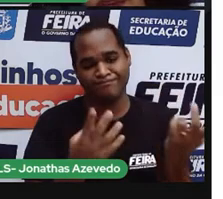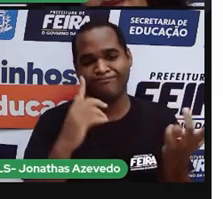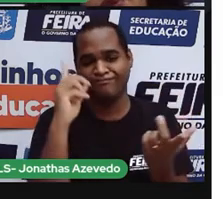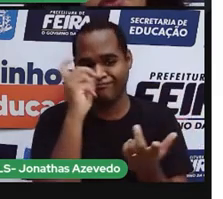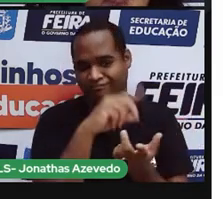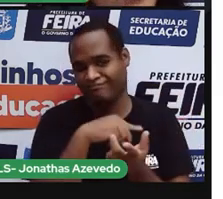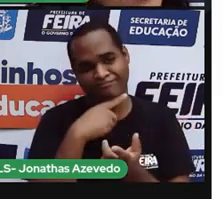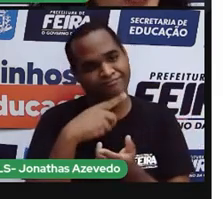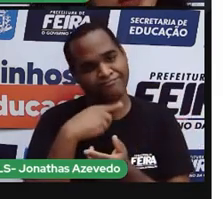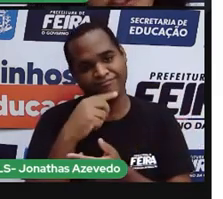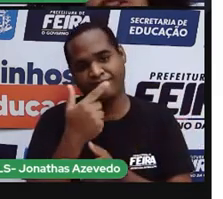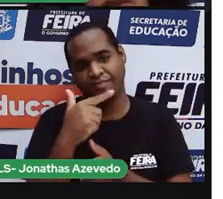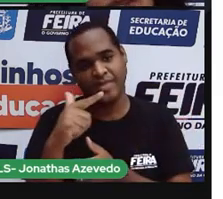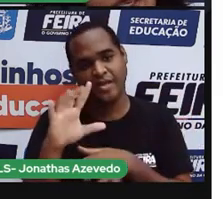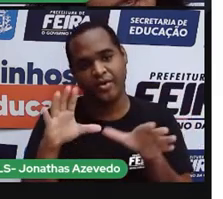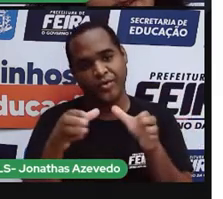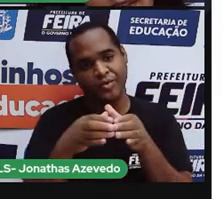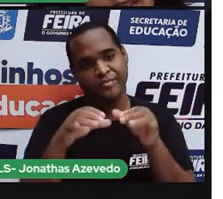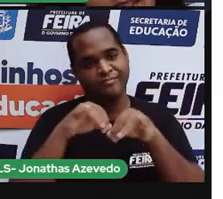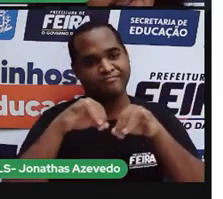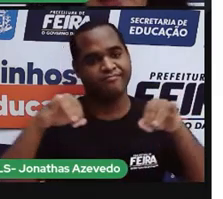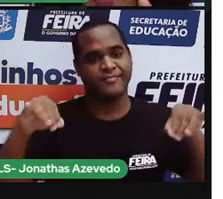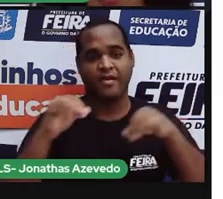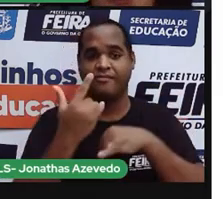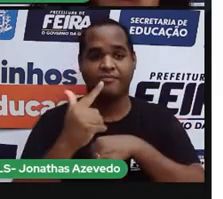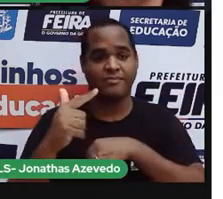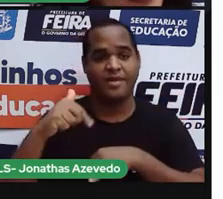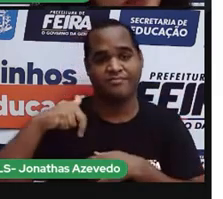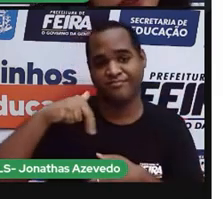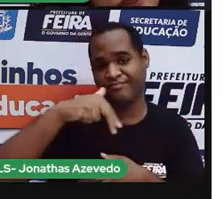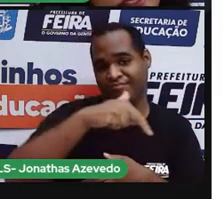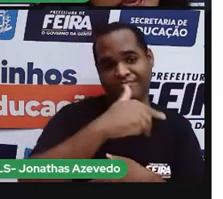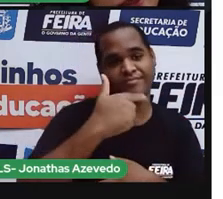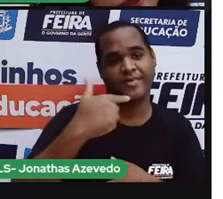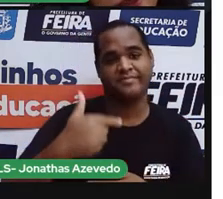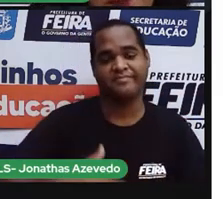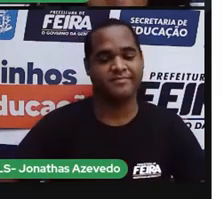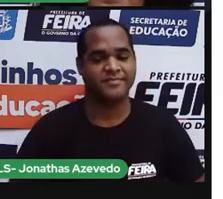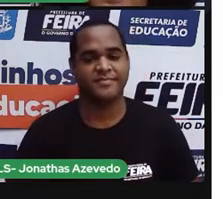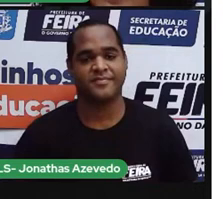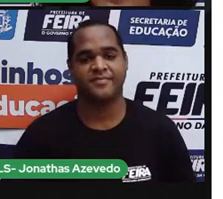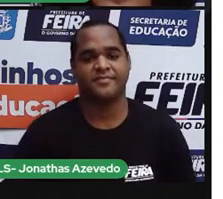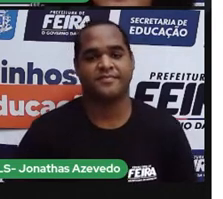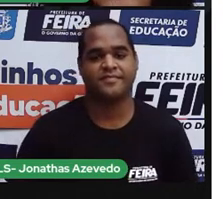tivemos o desfile na avenida com o Bumbo Anunciador.